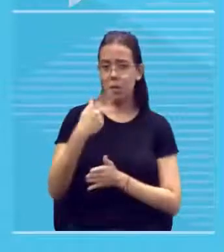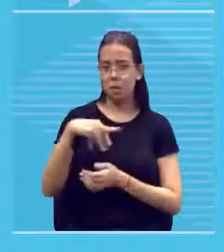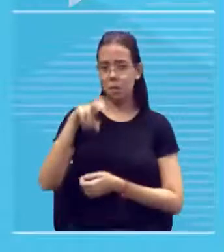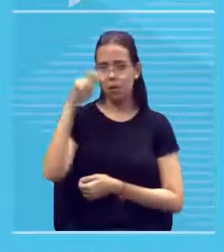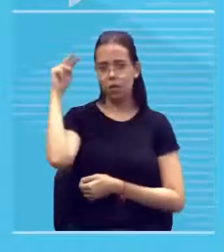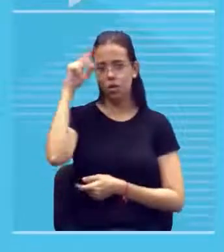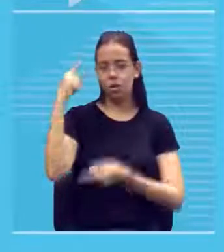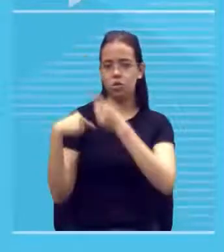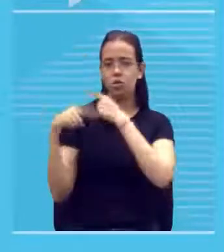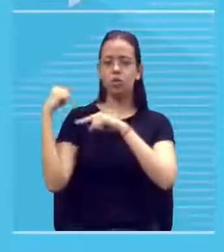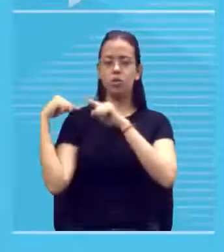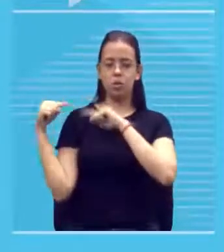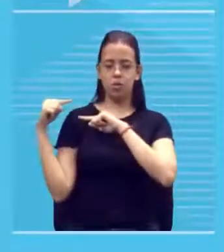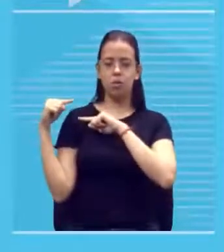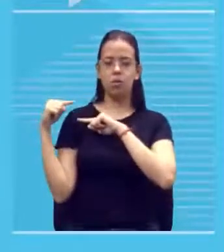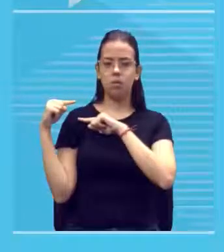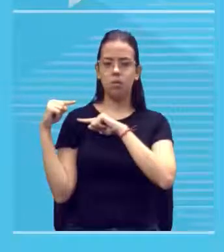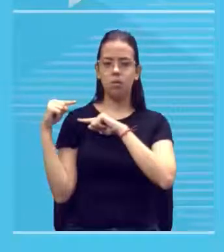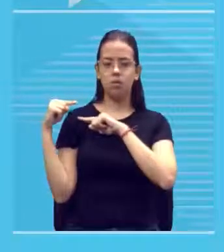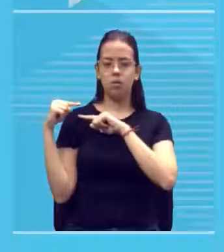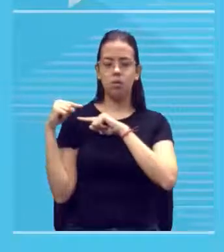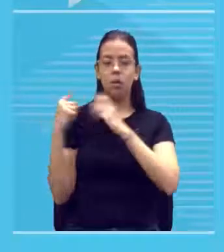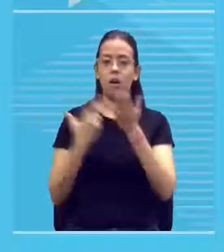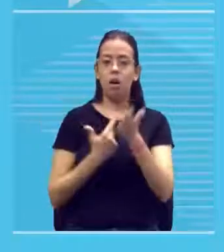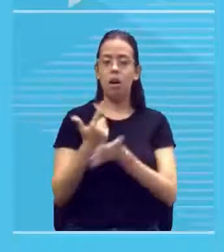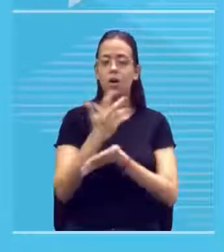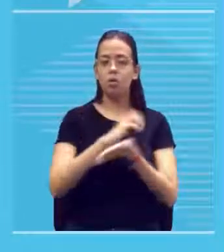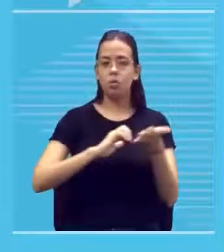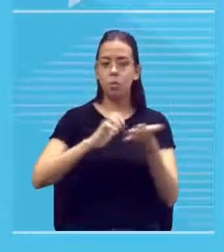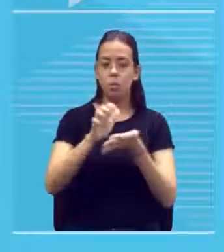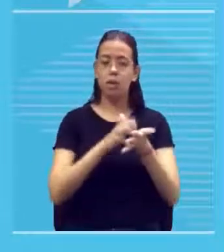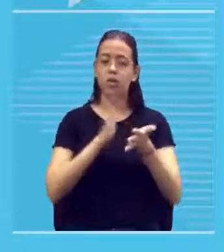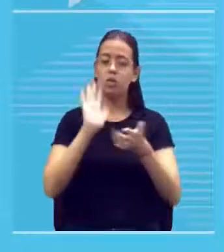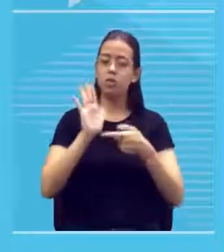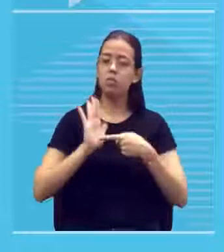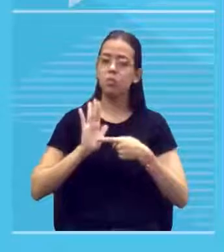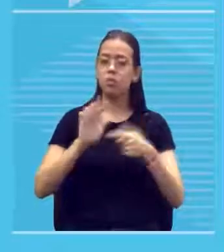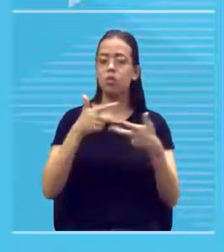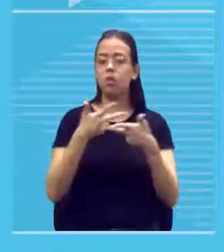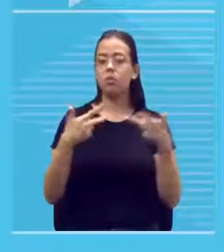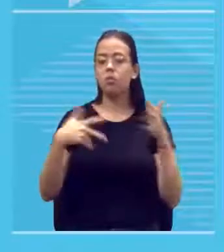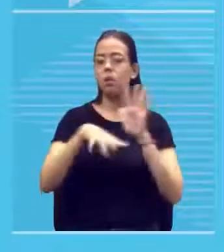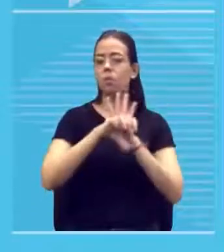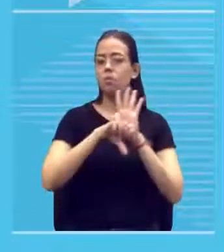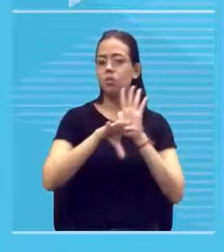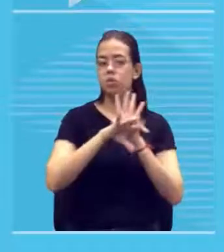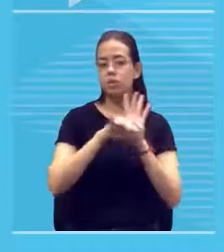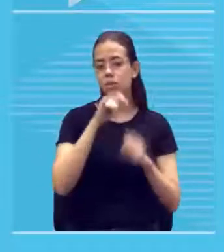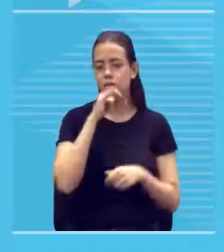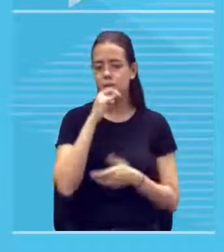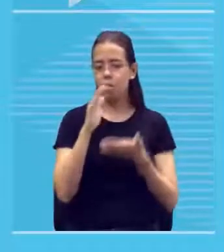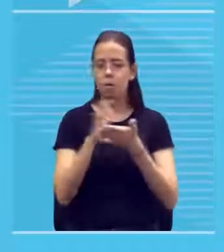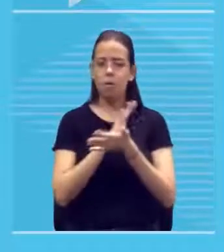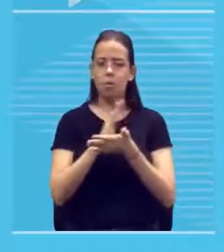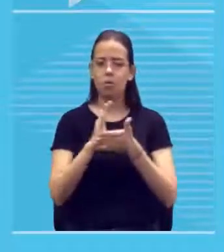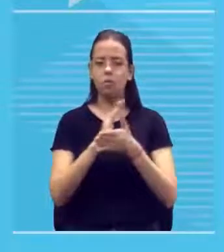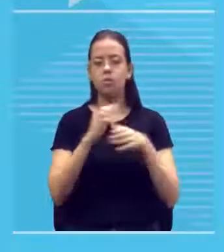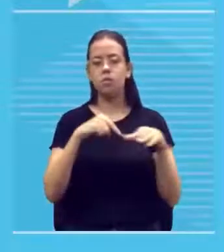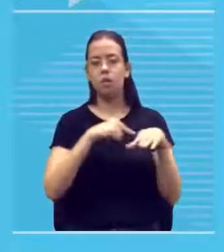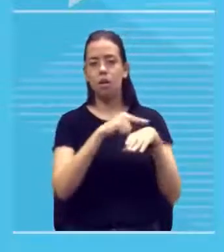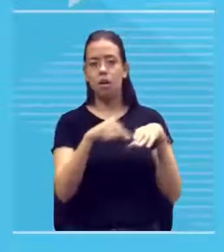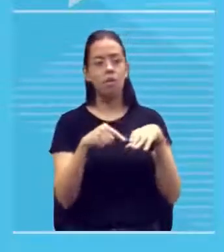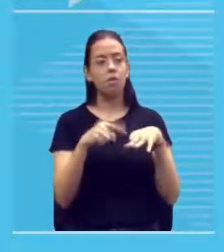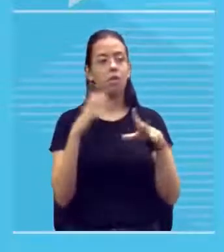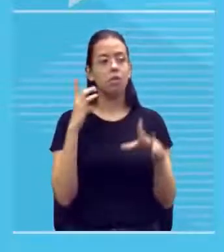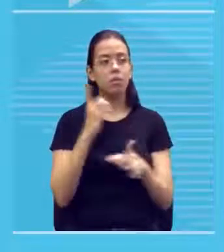rupestres já faziam sinalizações abstratas por exemplo em algumas paredes de caverna se